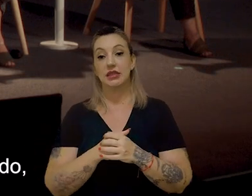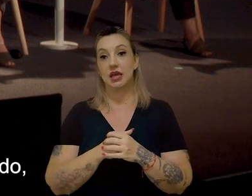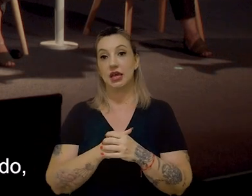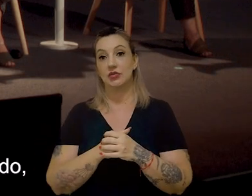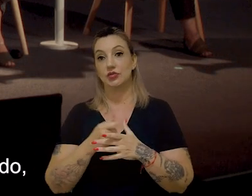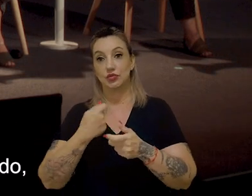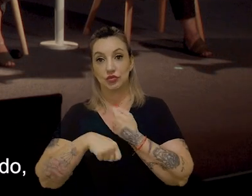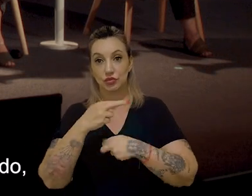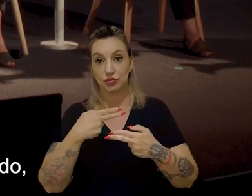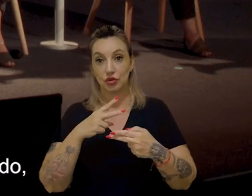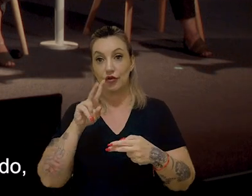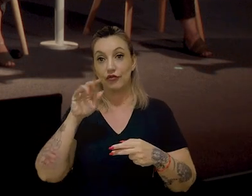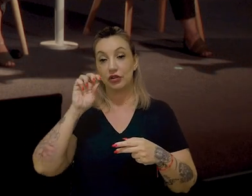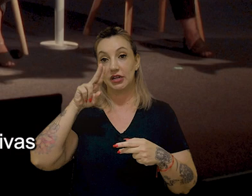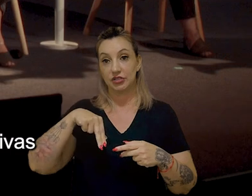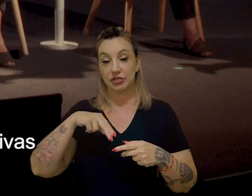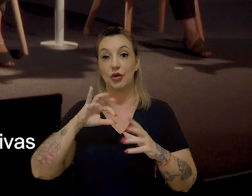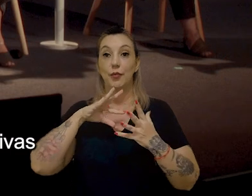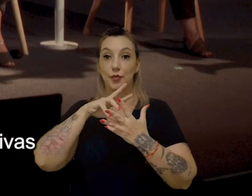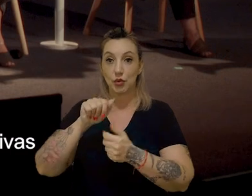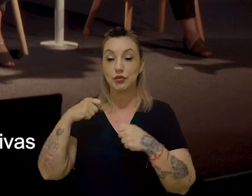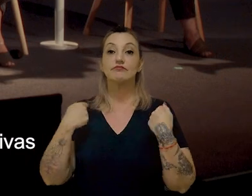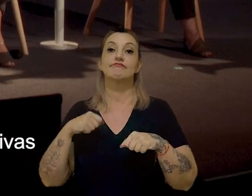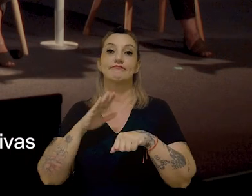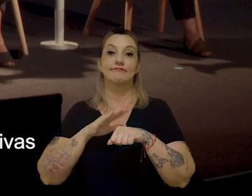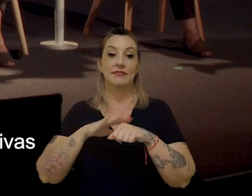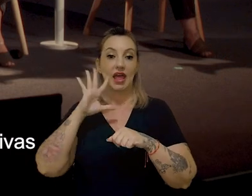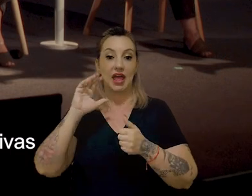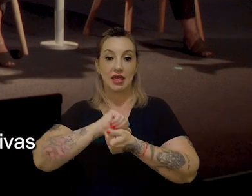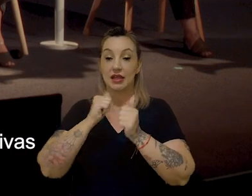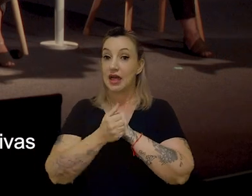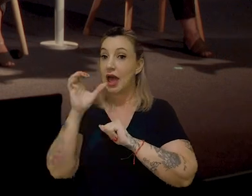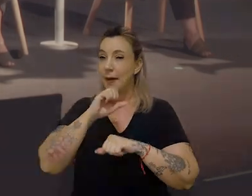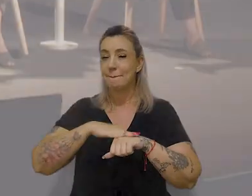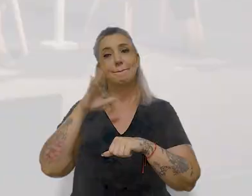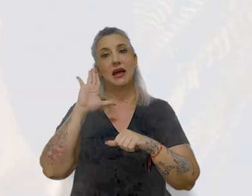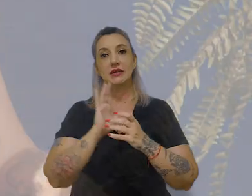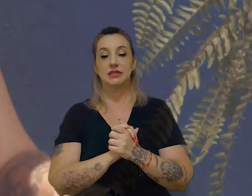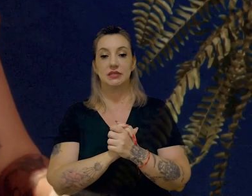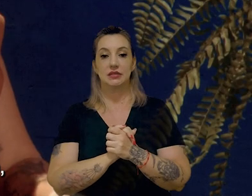nos negócios da Botorentina e no mundo, a gente precisa fazer as ações adaptativas o mais rápido possível.